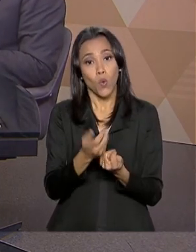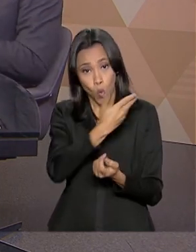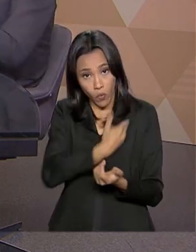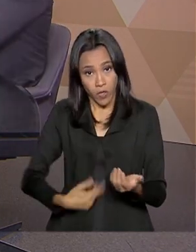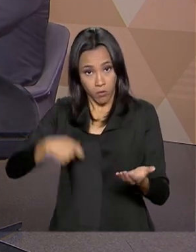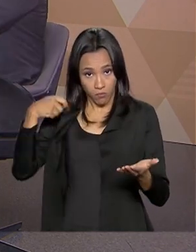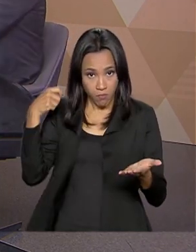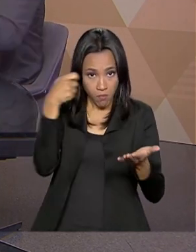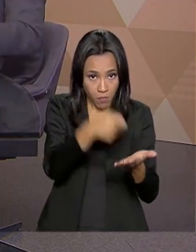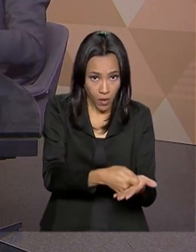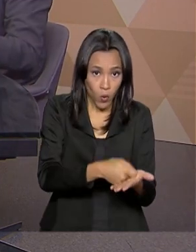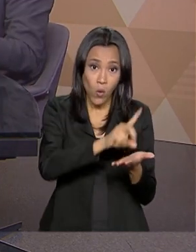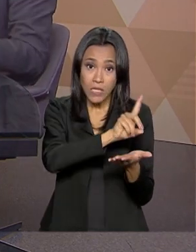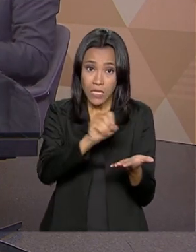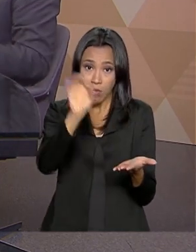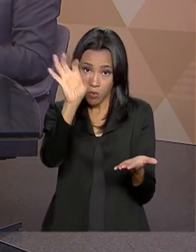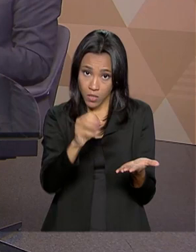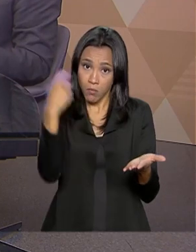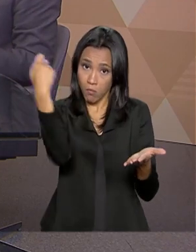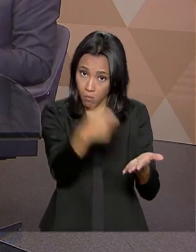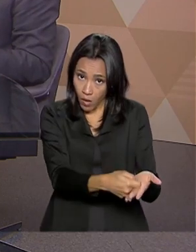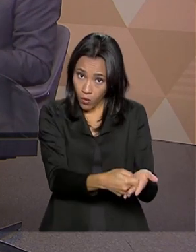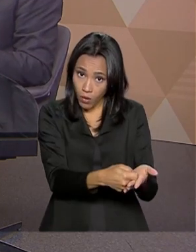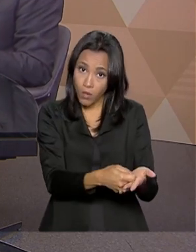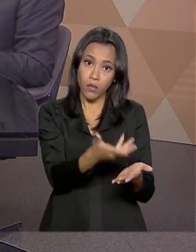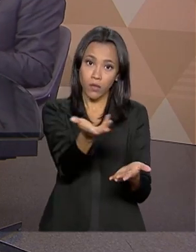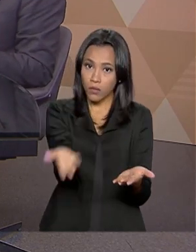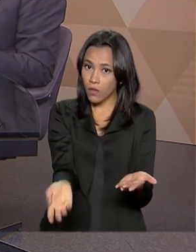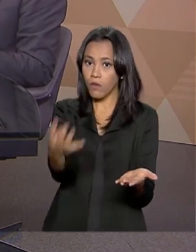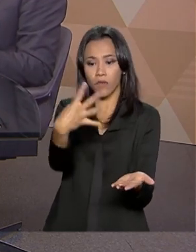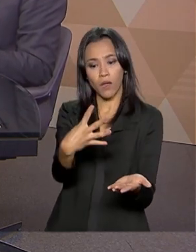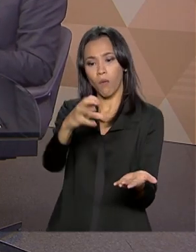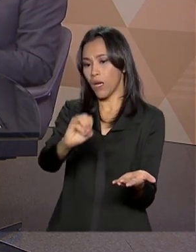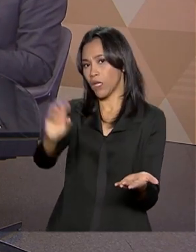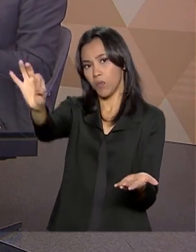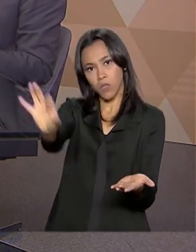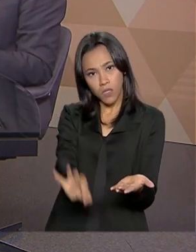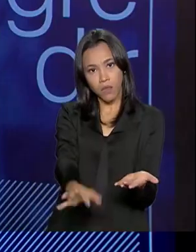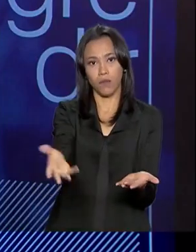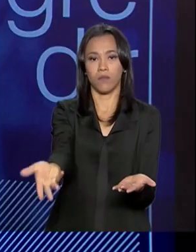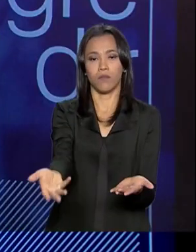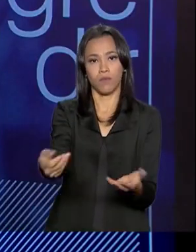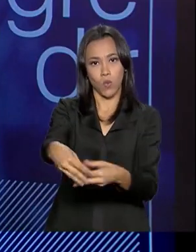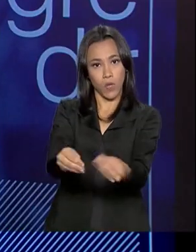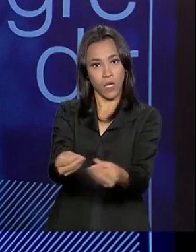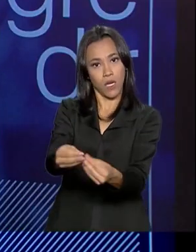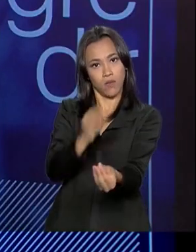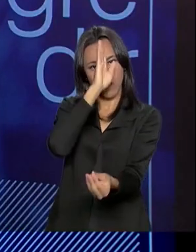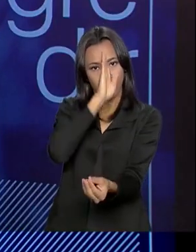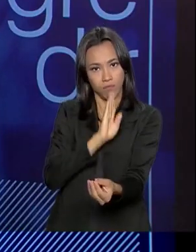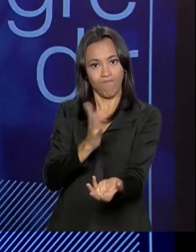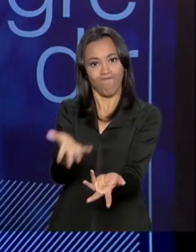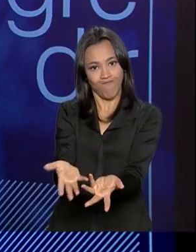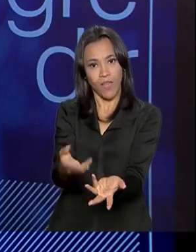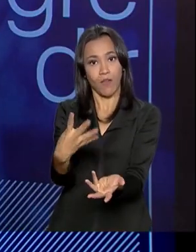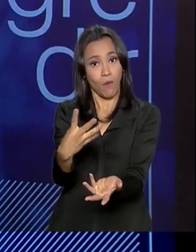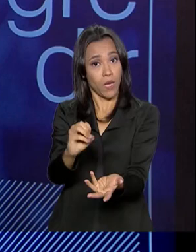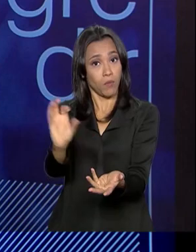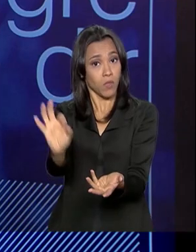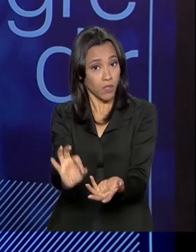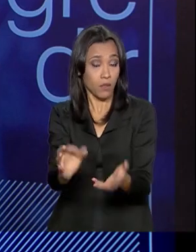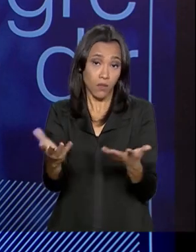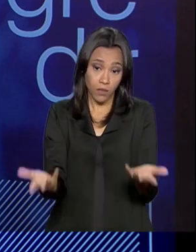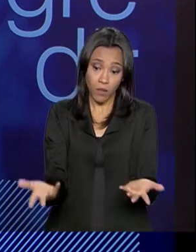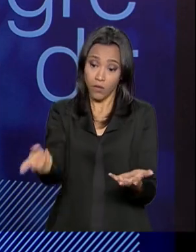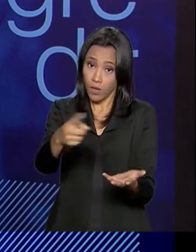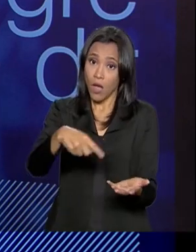lei de incentivo, 100% financiada, passa para 40%, o ingresso gratuito. Para fazer aquilo, já que a